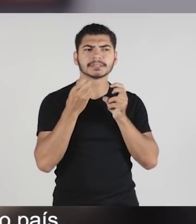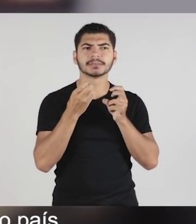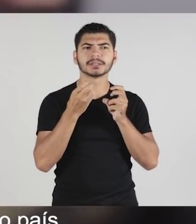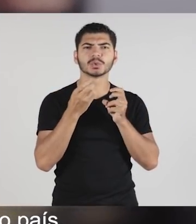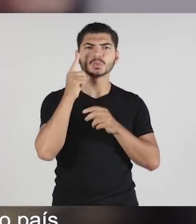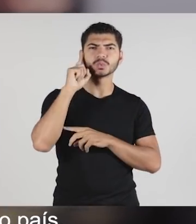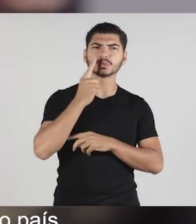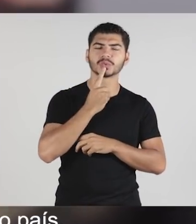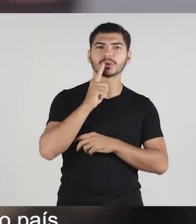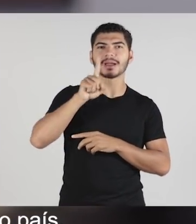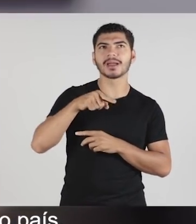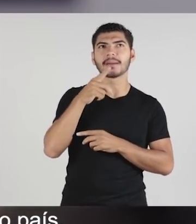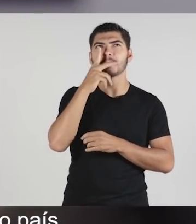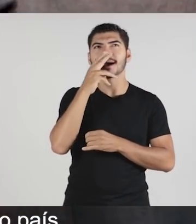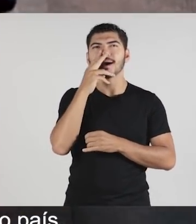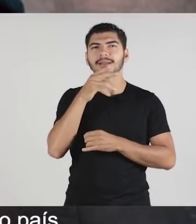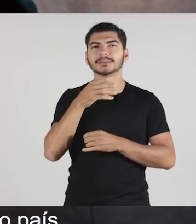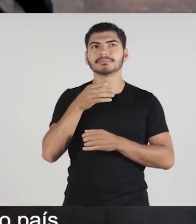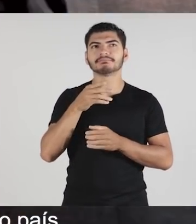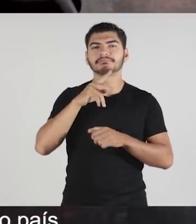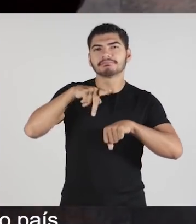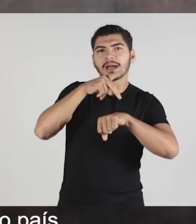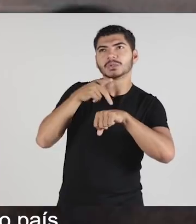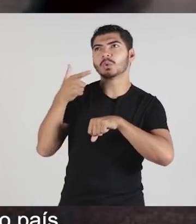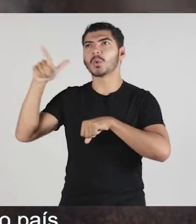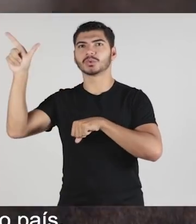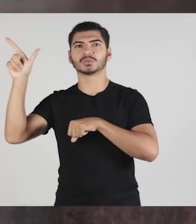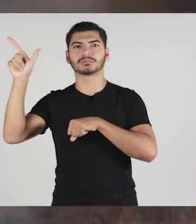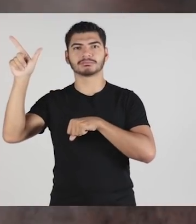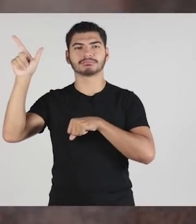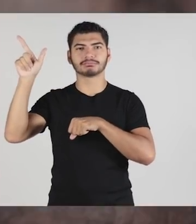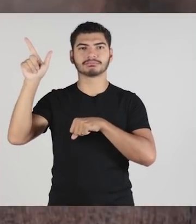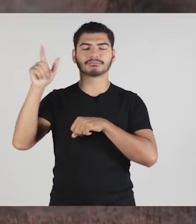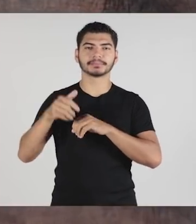que o surdo vive como um estrangeiro no seu próprio país.